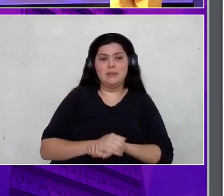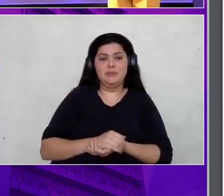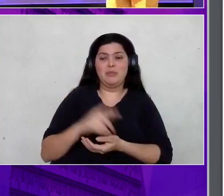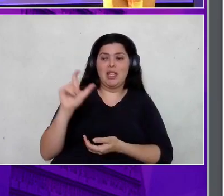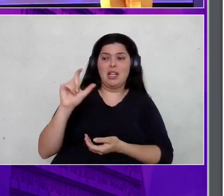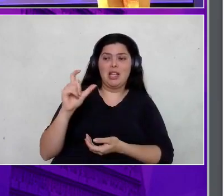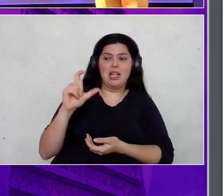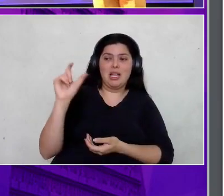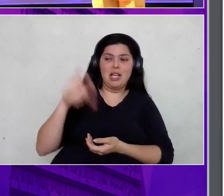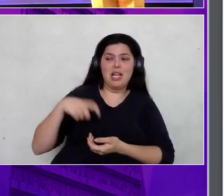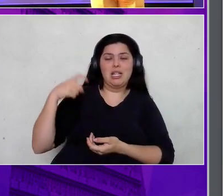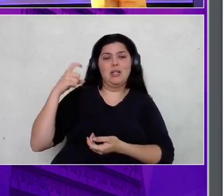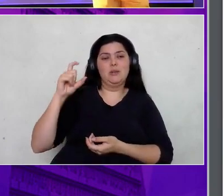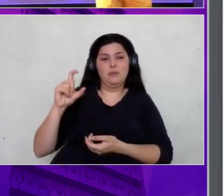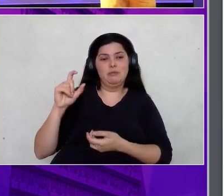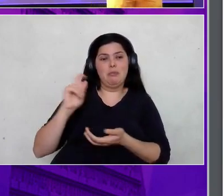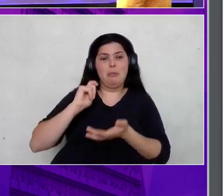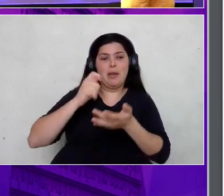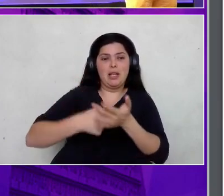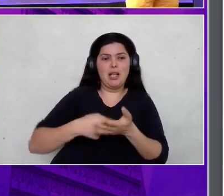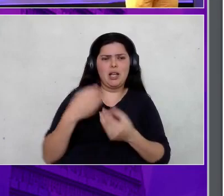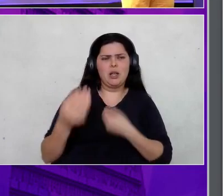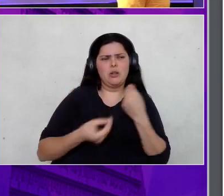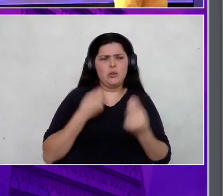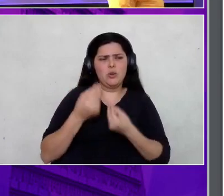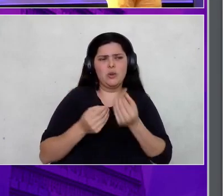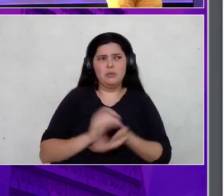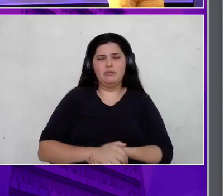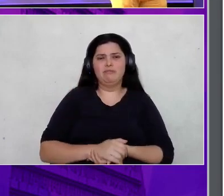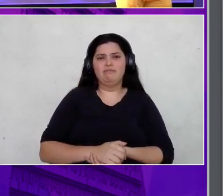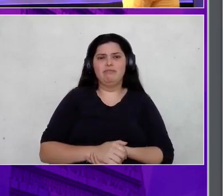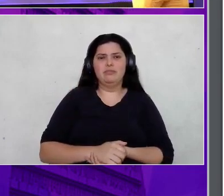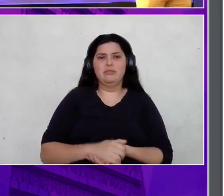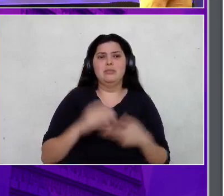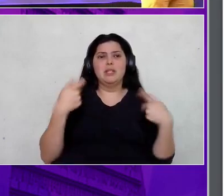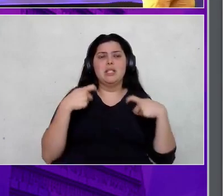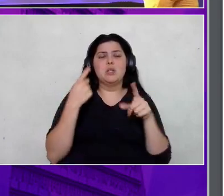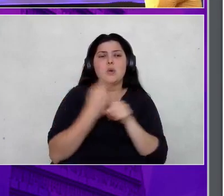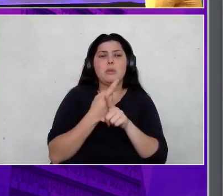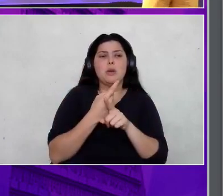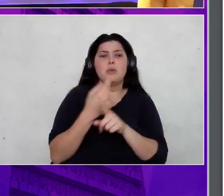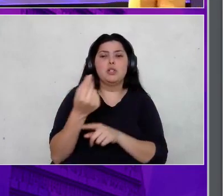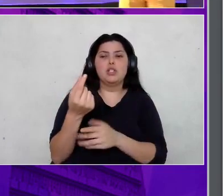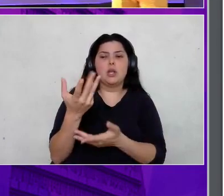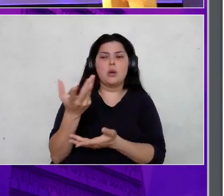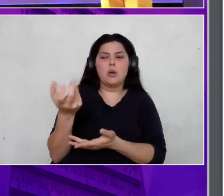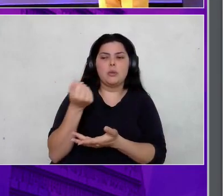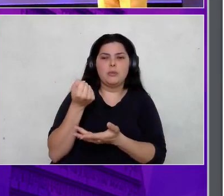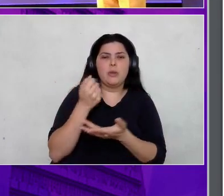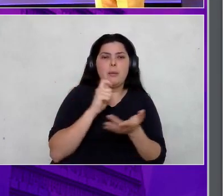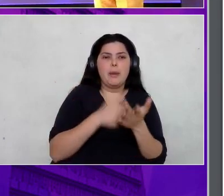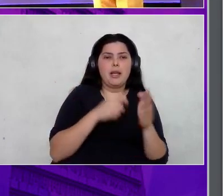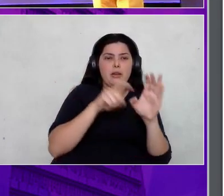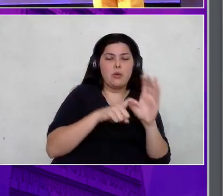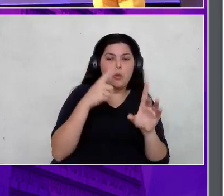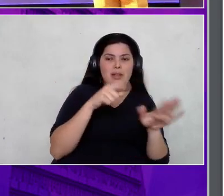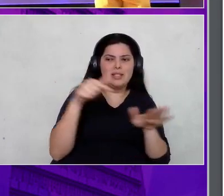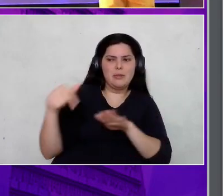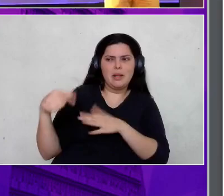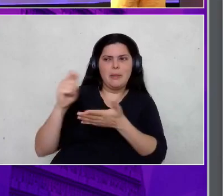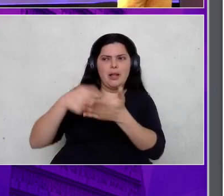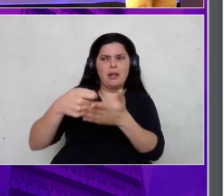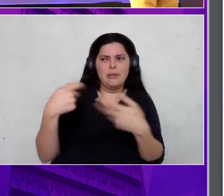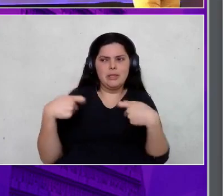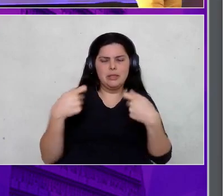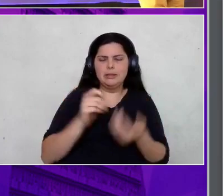E aí, como é que vai fazer? Às vezes, precisa descobrir como que vai fazer para pegar o dinheiro para pagar o cartão que está vencendo daqui a uma semana. Então, a gente